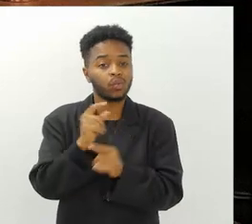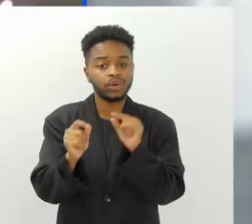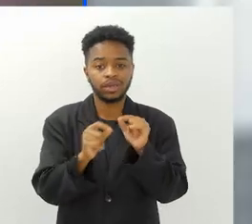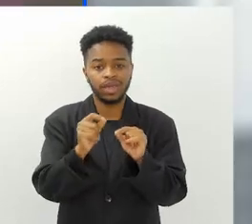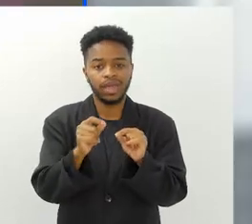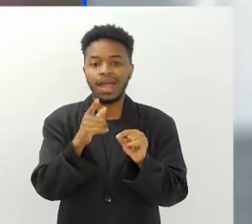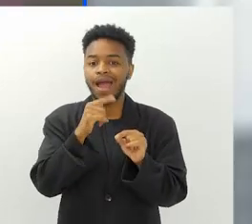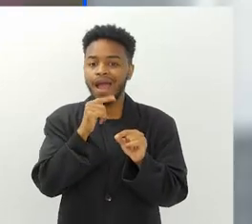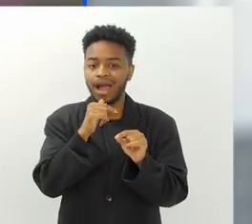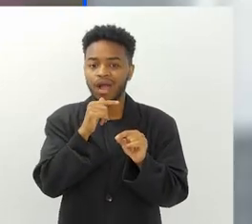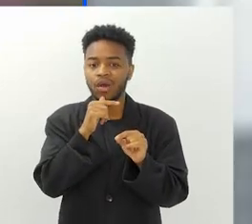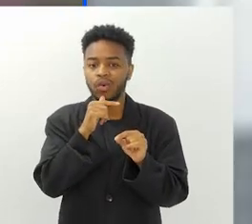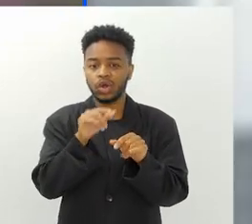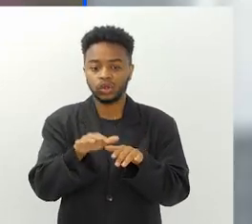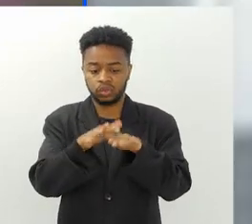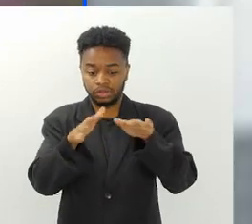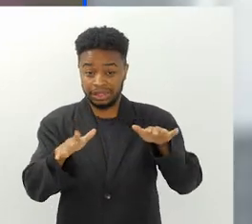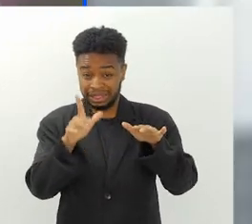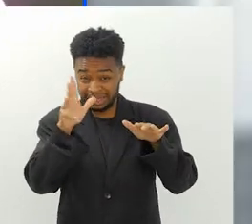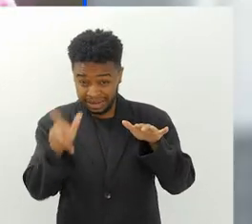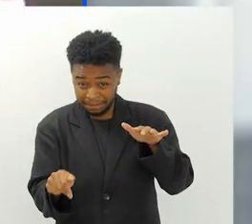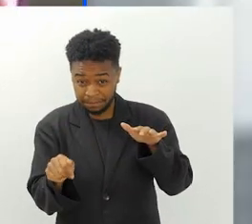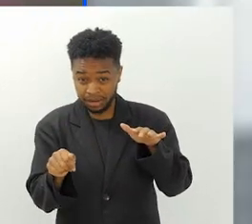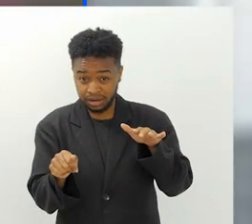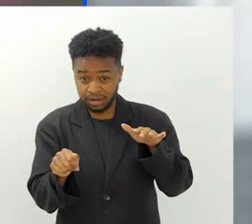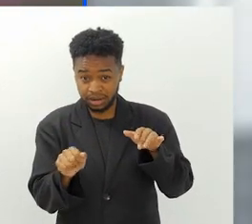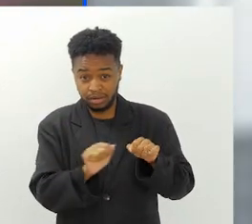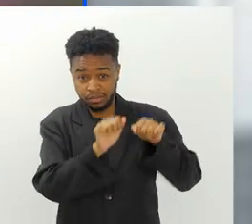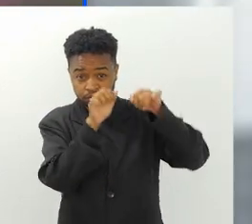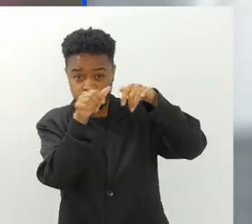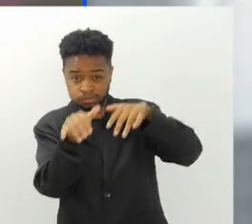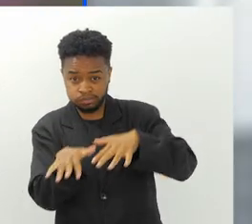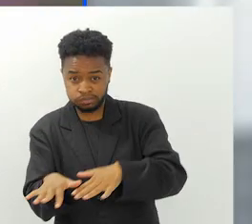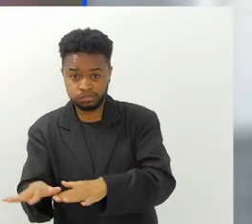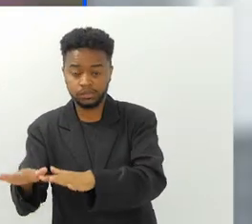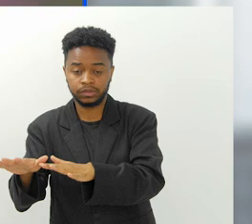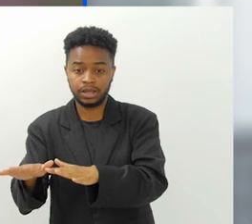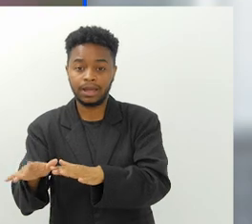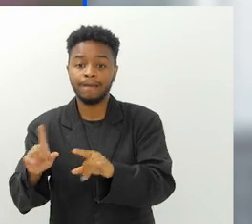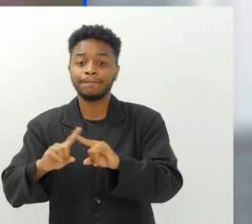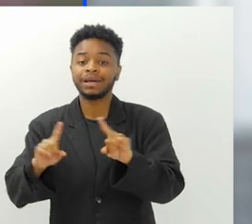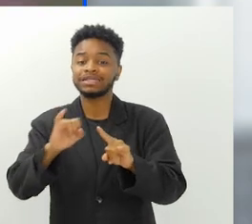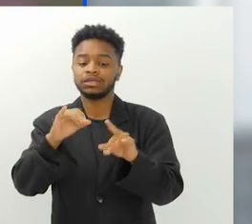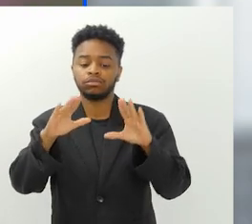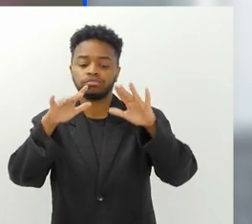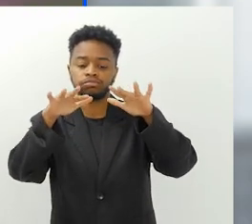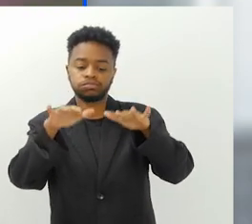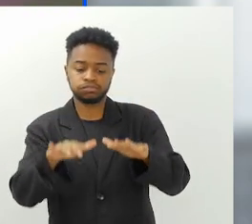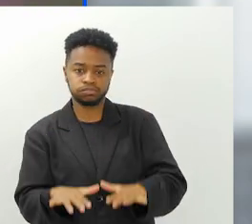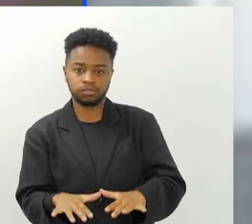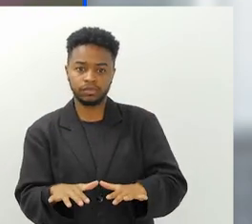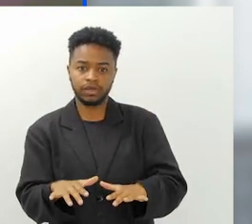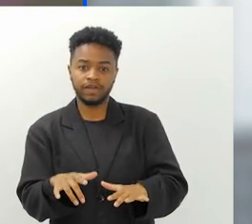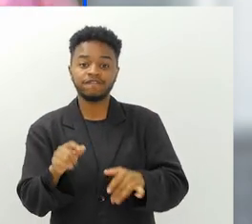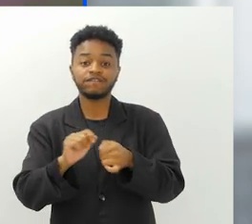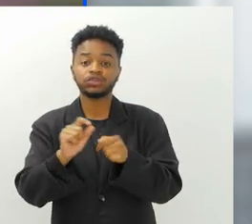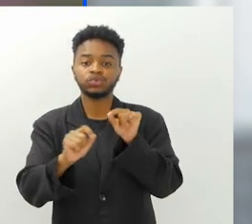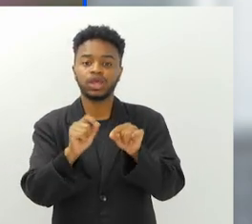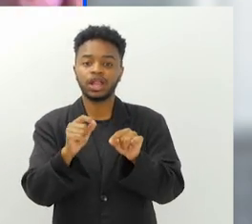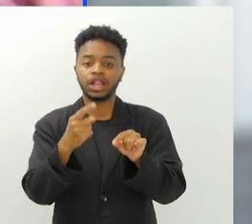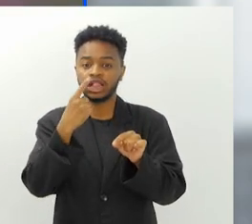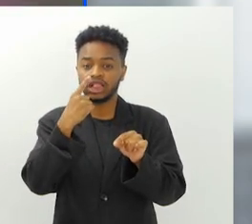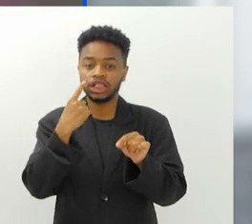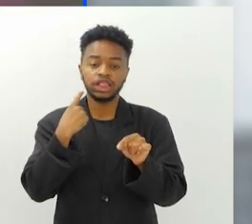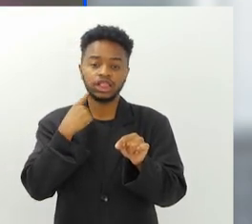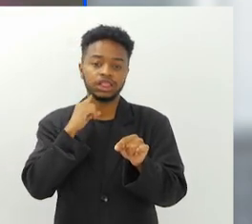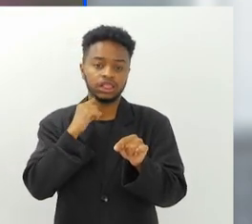leva água oceânica limpa para a Baía de Guanabara, e quando a maré esvazia, ela traz